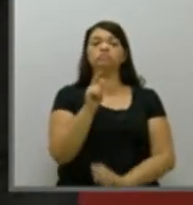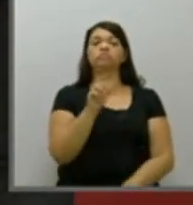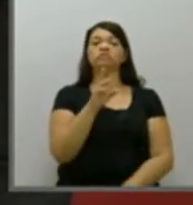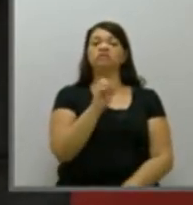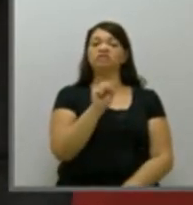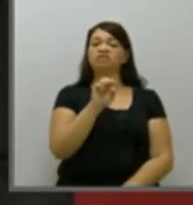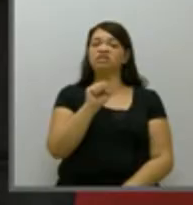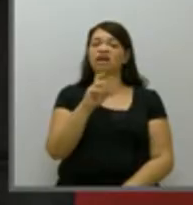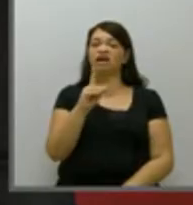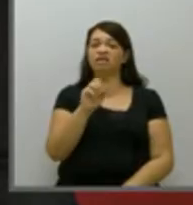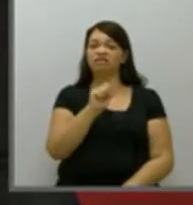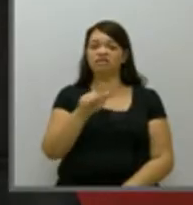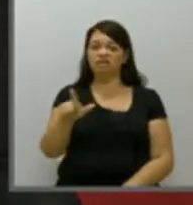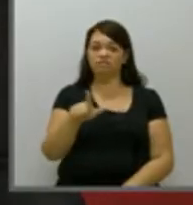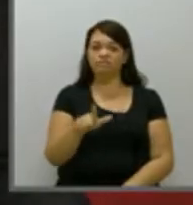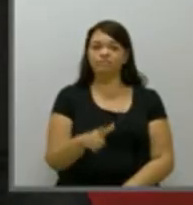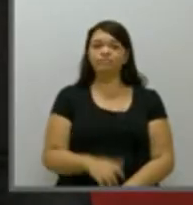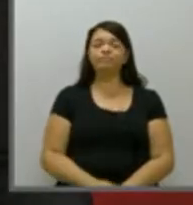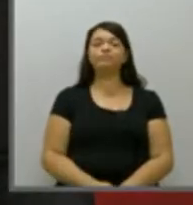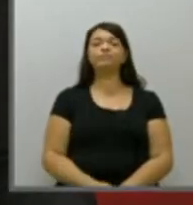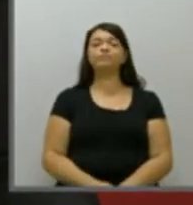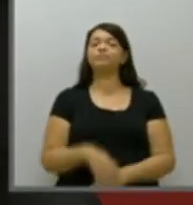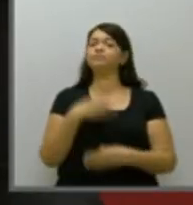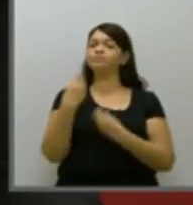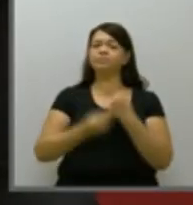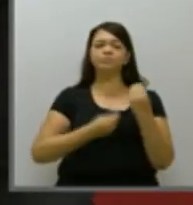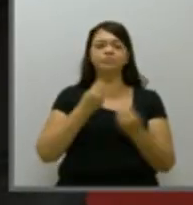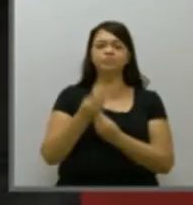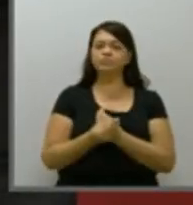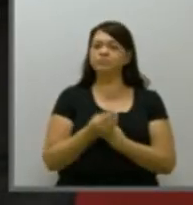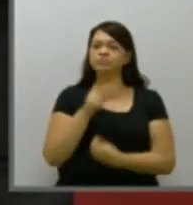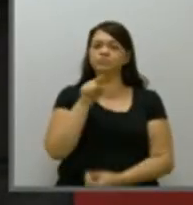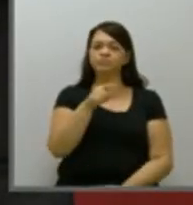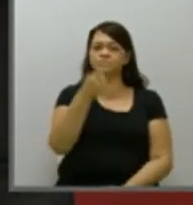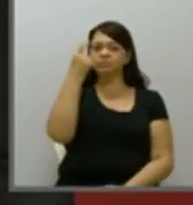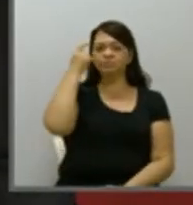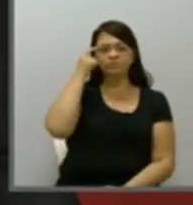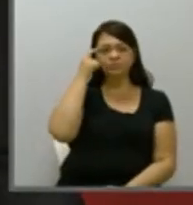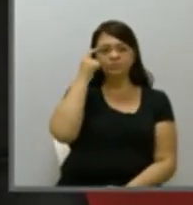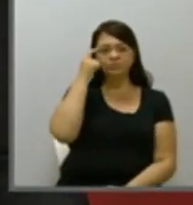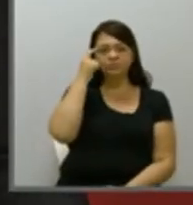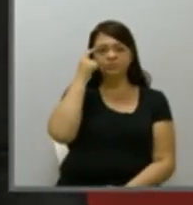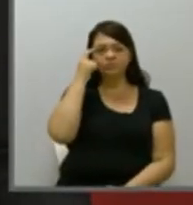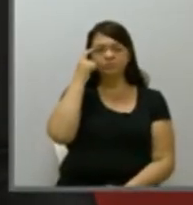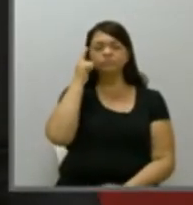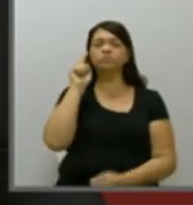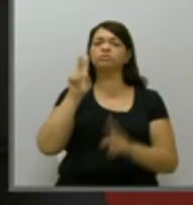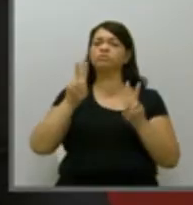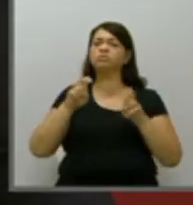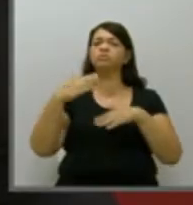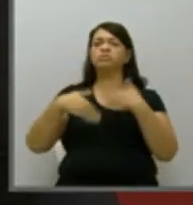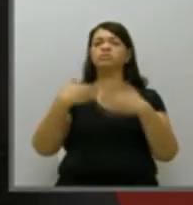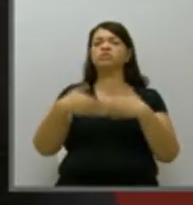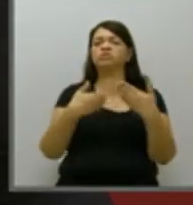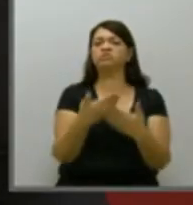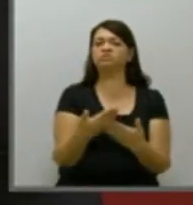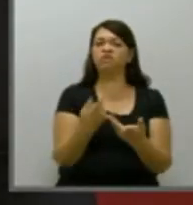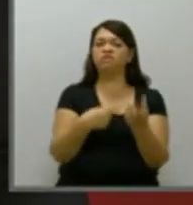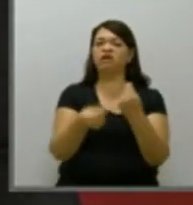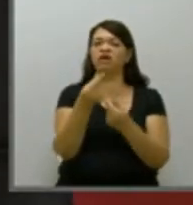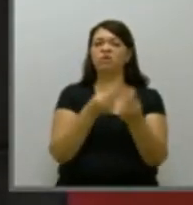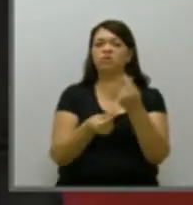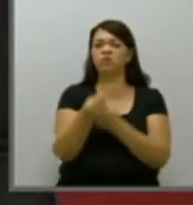Candidato Sadal, como o senhor pensa a questão do desenvolvimento econômico da cidade?